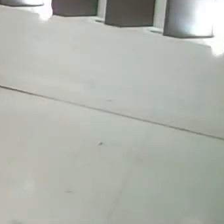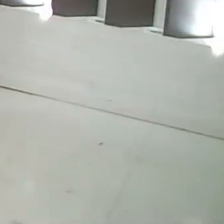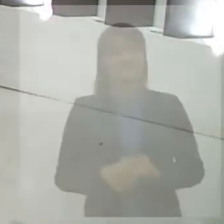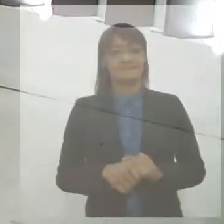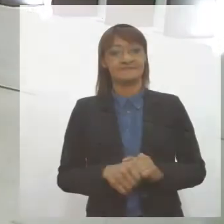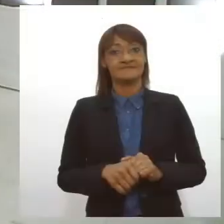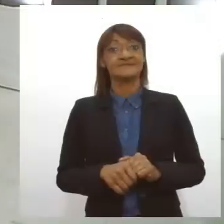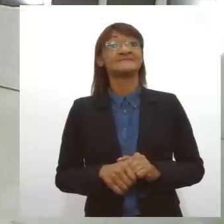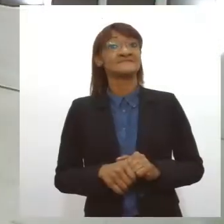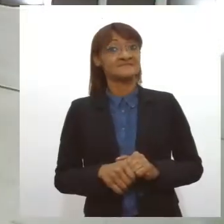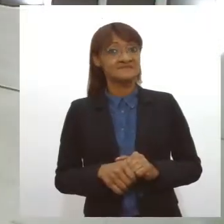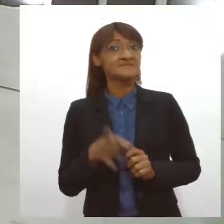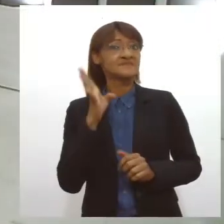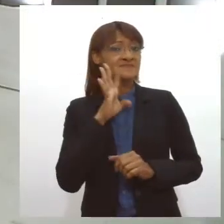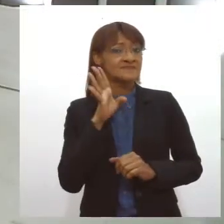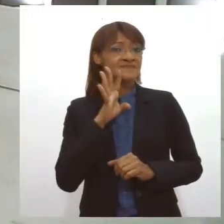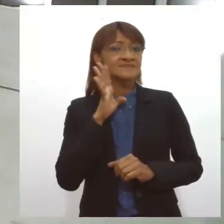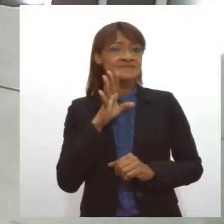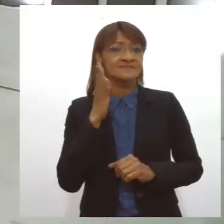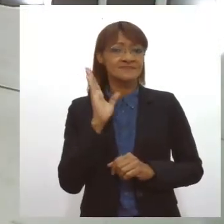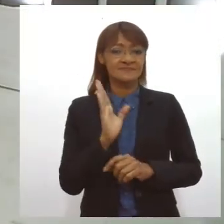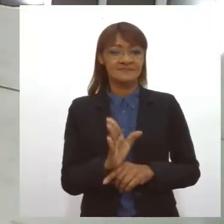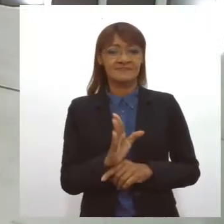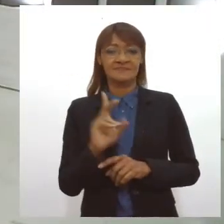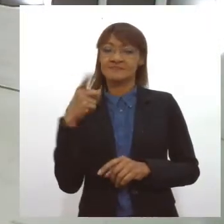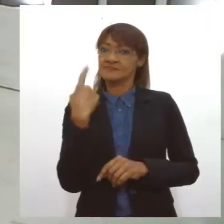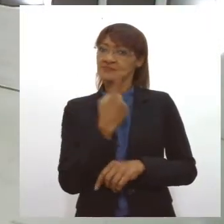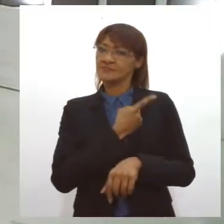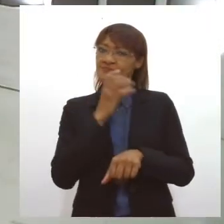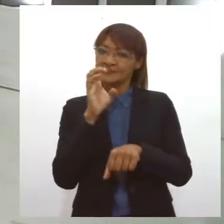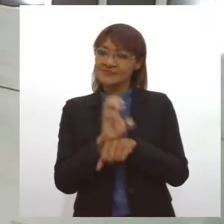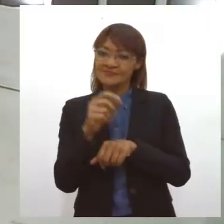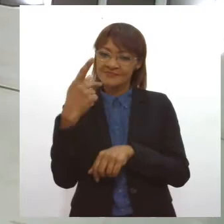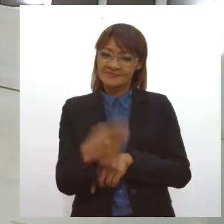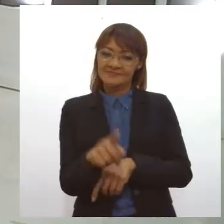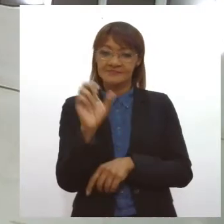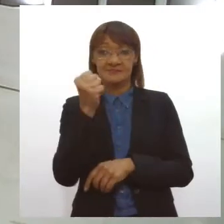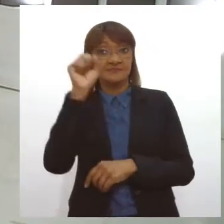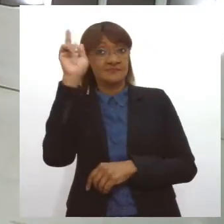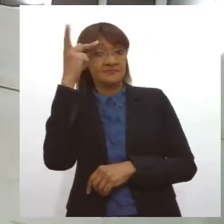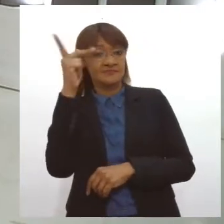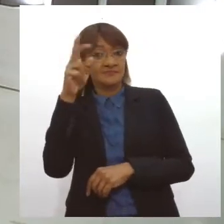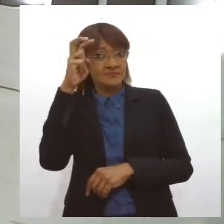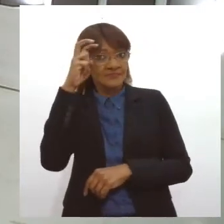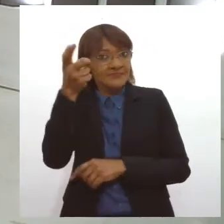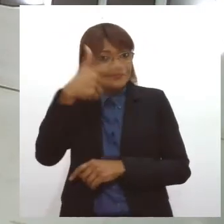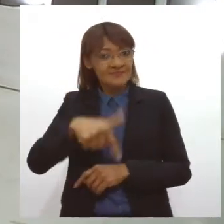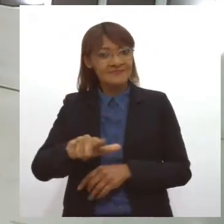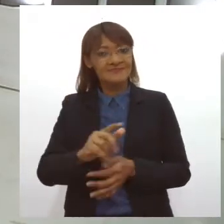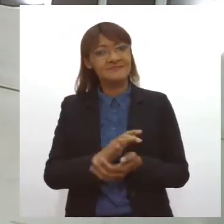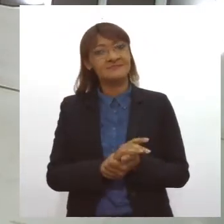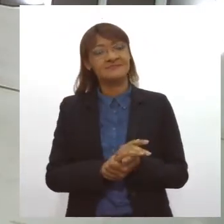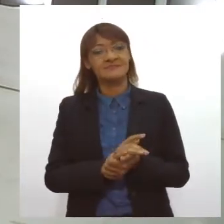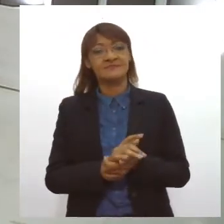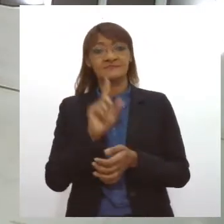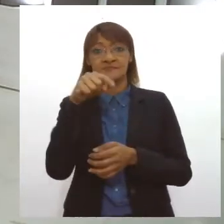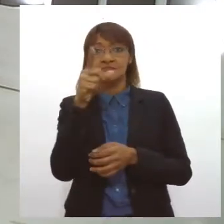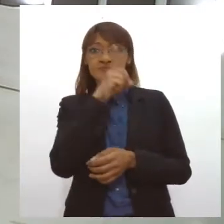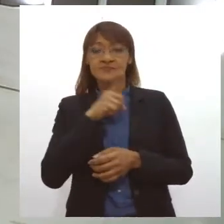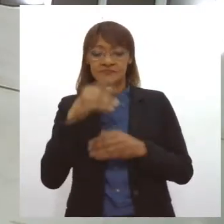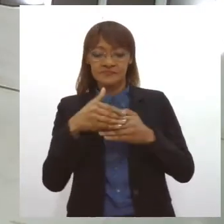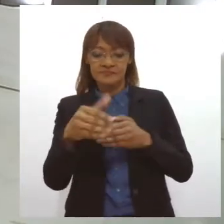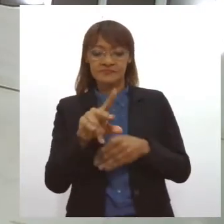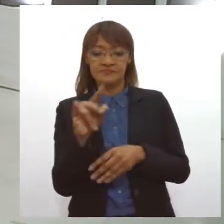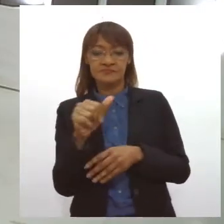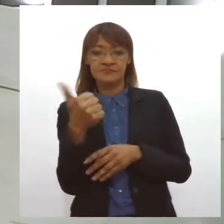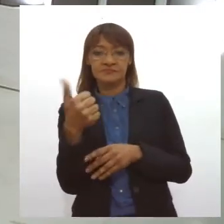Bacana, né? Conhecer um pouco mais do nosso estado no Sergipe Tem História. Quinta-feira tem mais. E olha, próximo domingo, dia 13